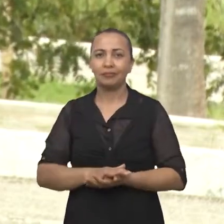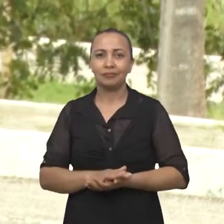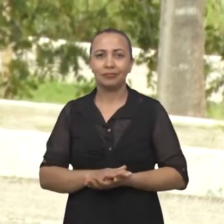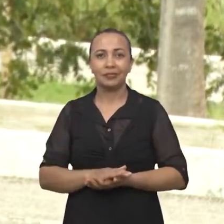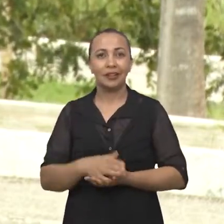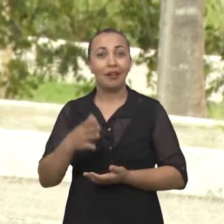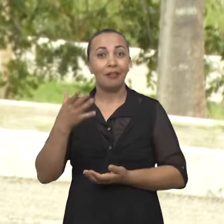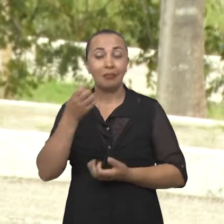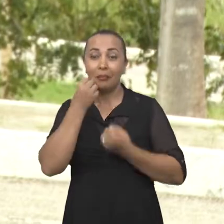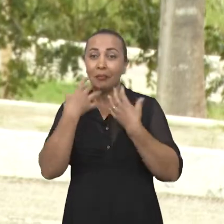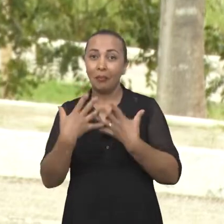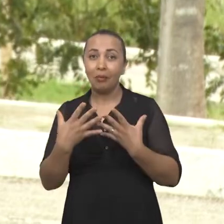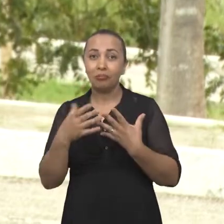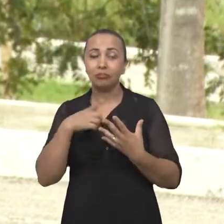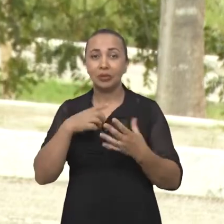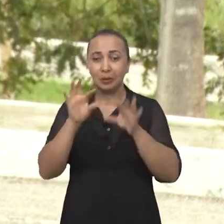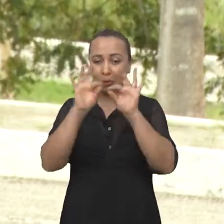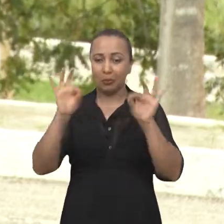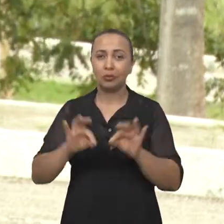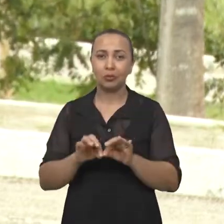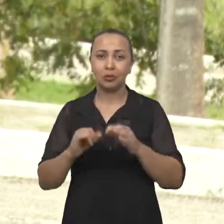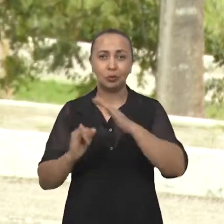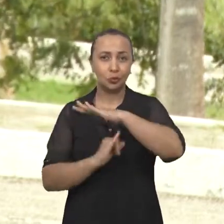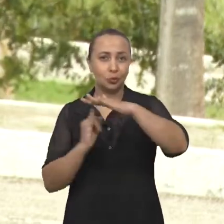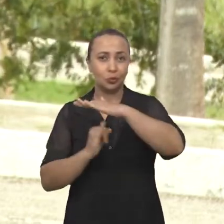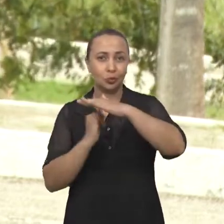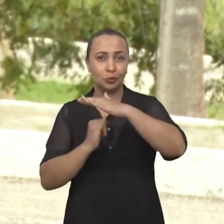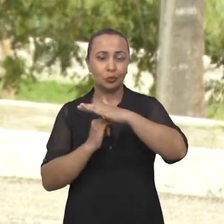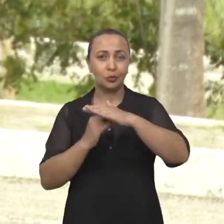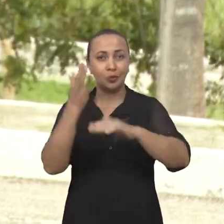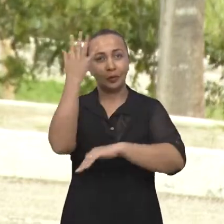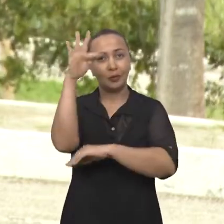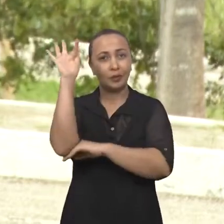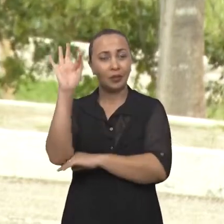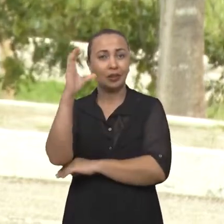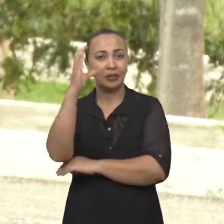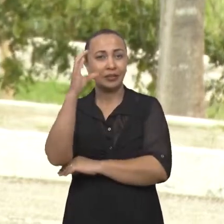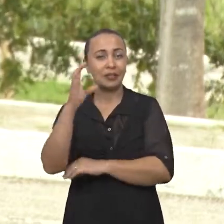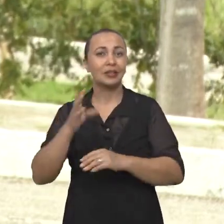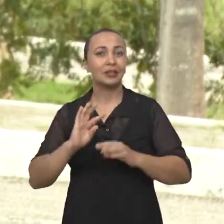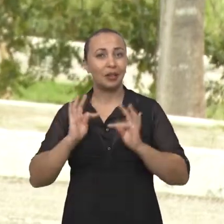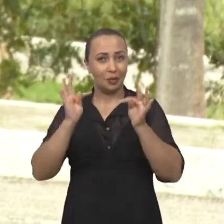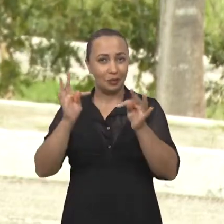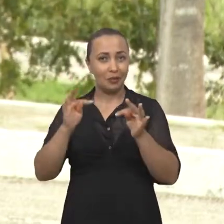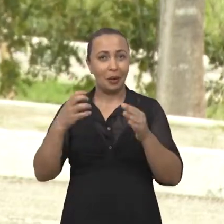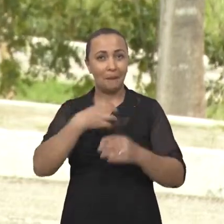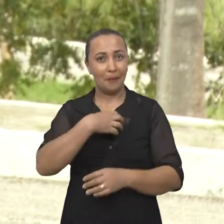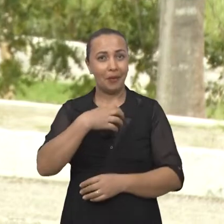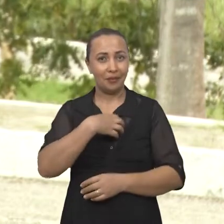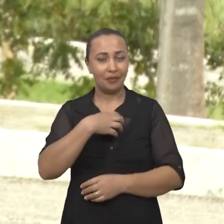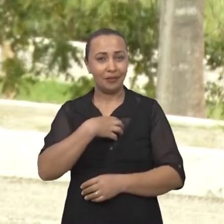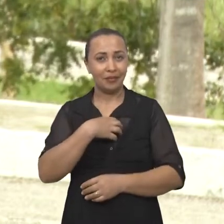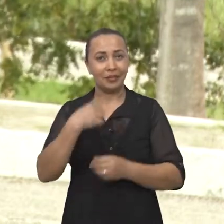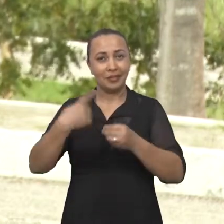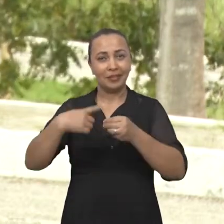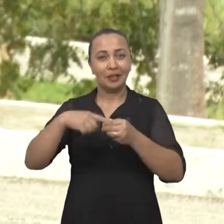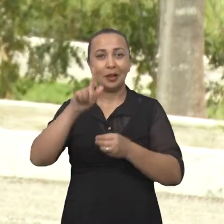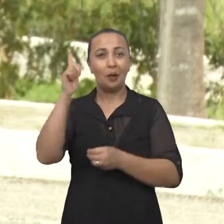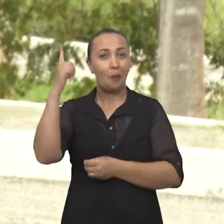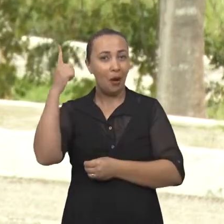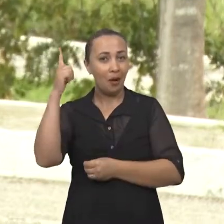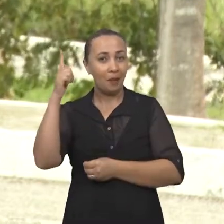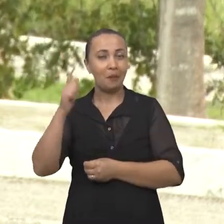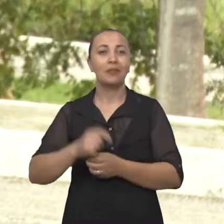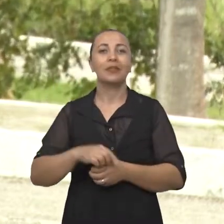graças a um projeto desenvolvido pelo Instituto Federal de Educação, Ciência e Tecnologia Baiano, na cidade de Guanambi, isso